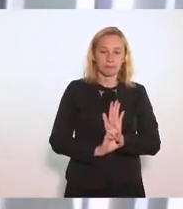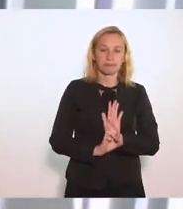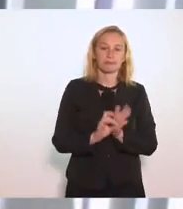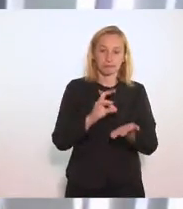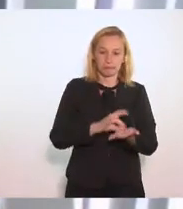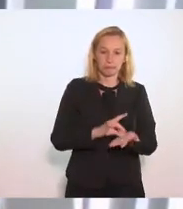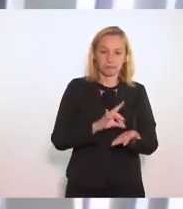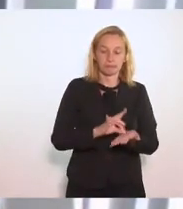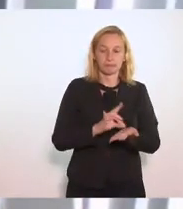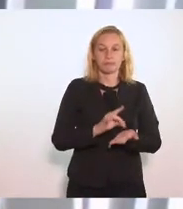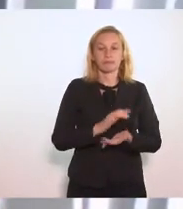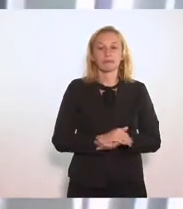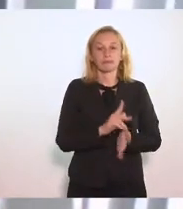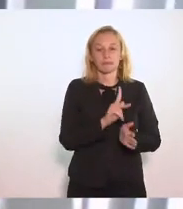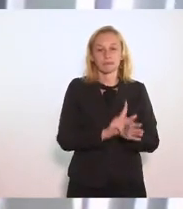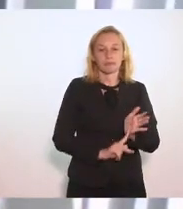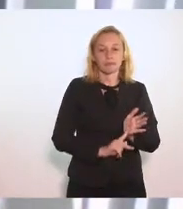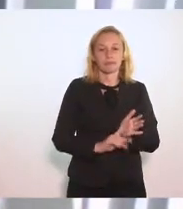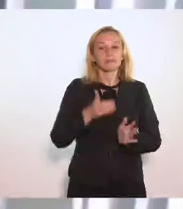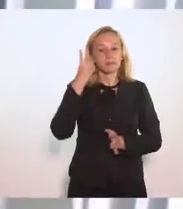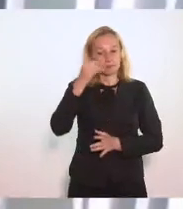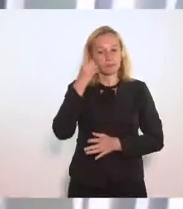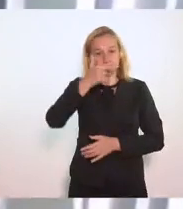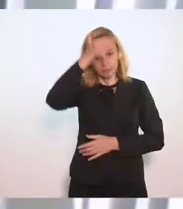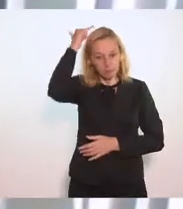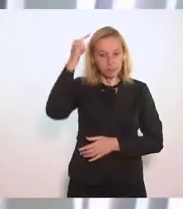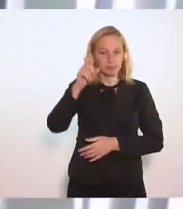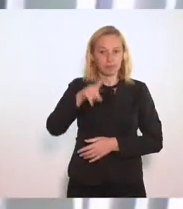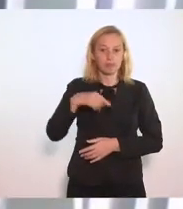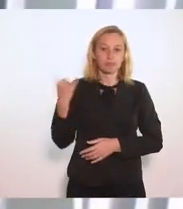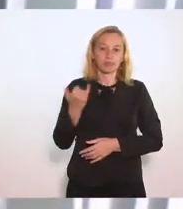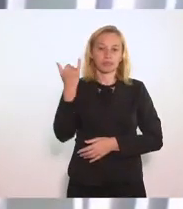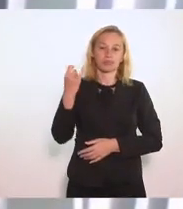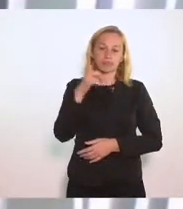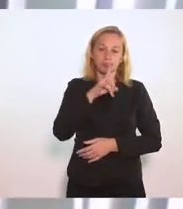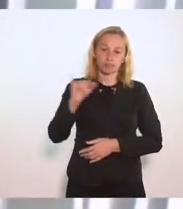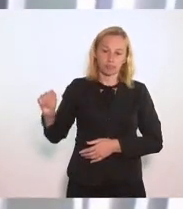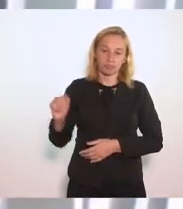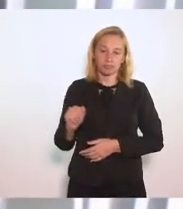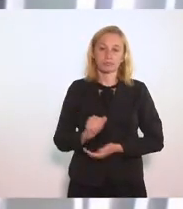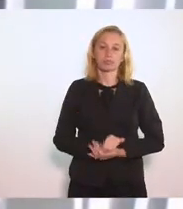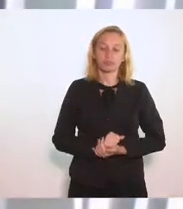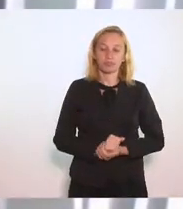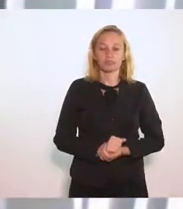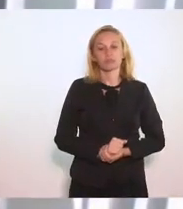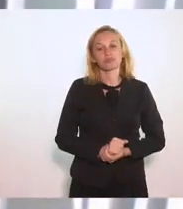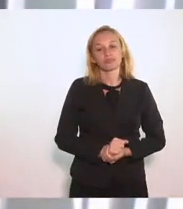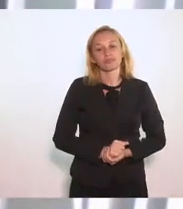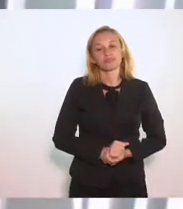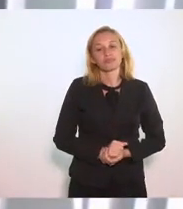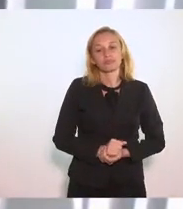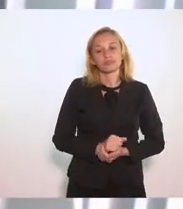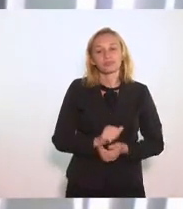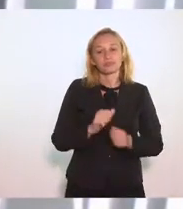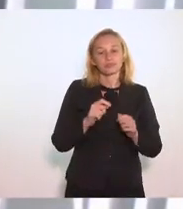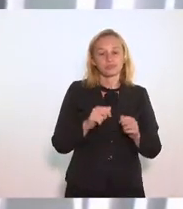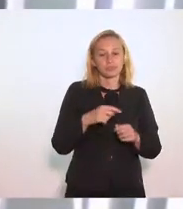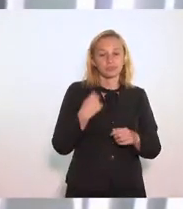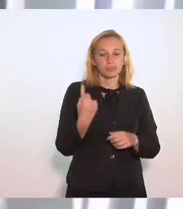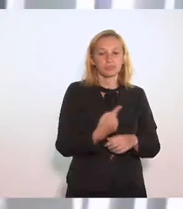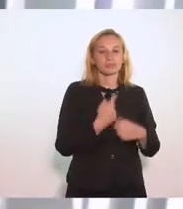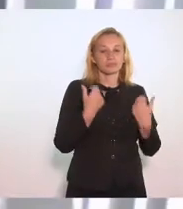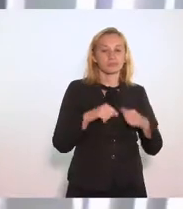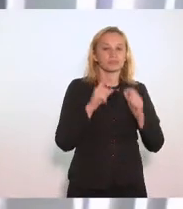E de fato O deputado Luiz Paulo Tem razão É um dia importante É um registro importante É uma contribuição importante Do parlamento Desse estado de